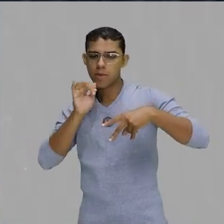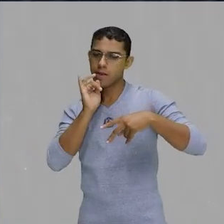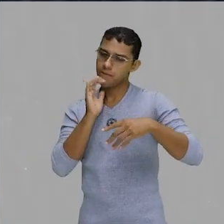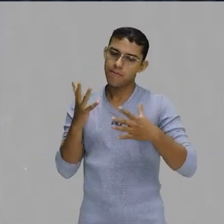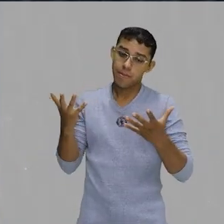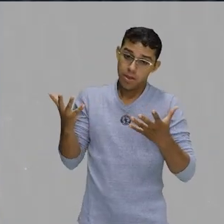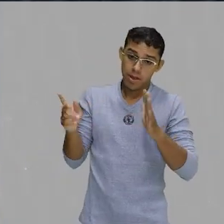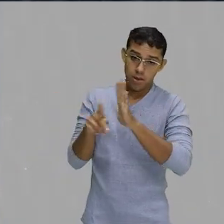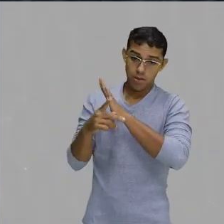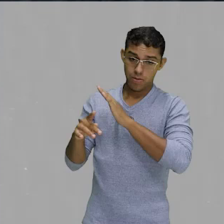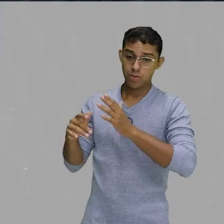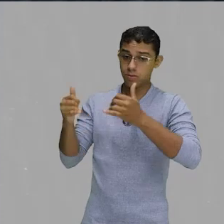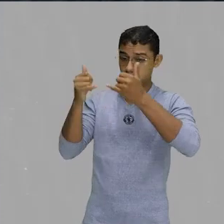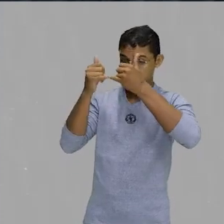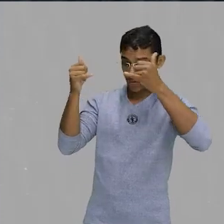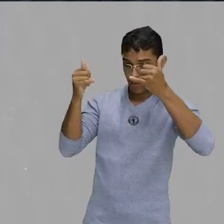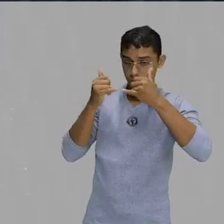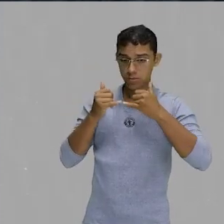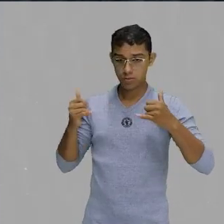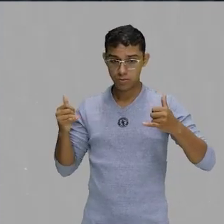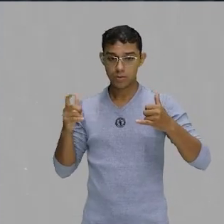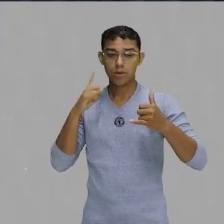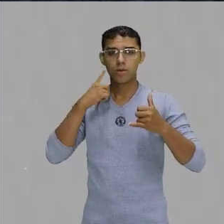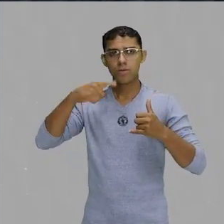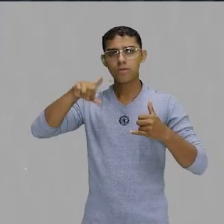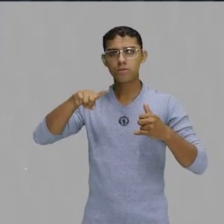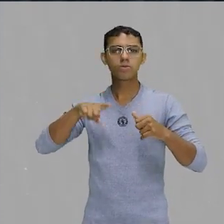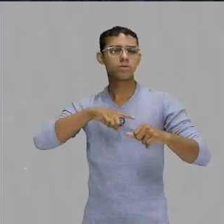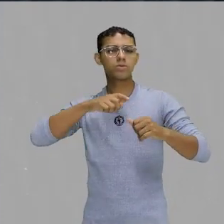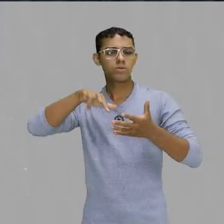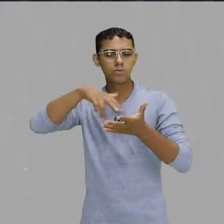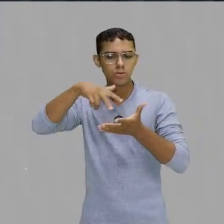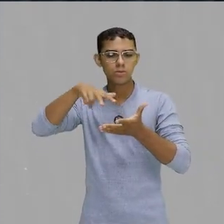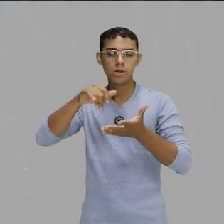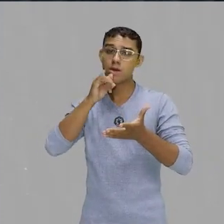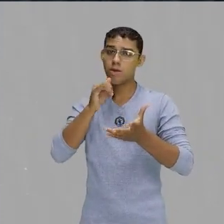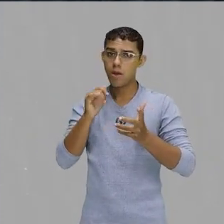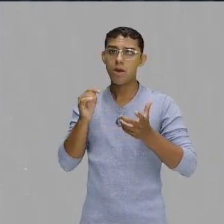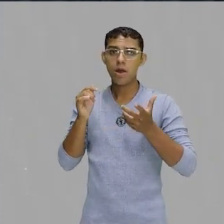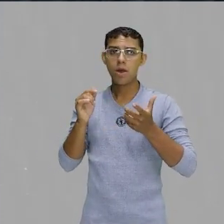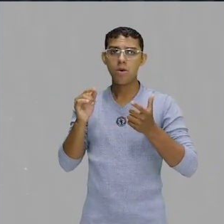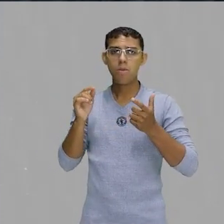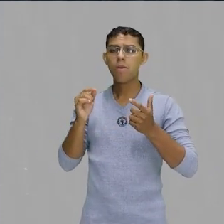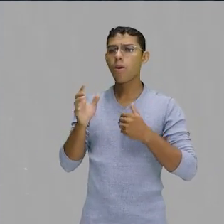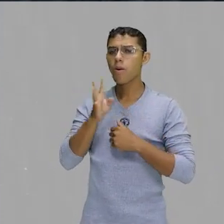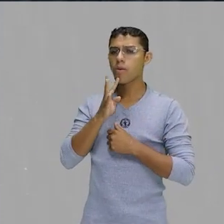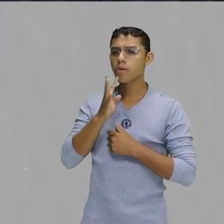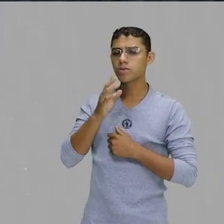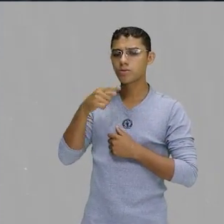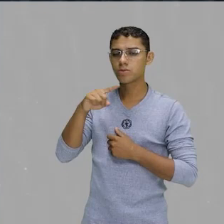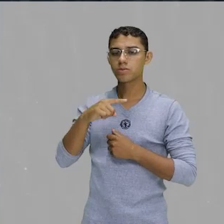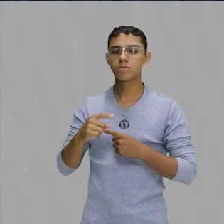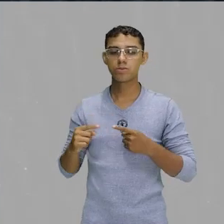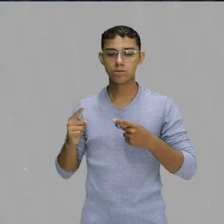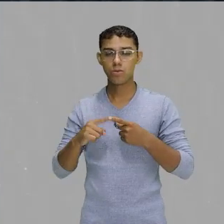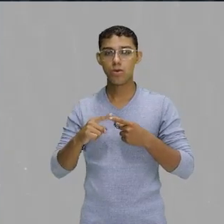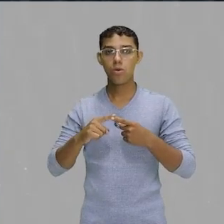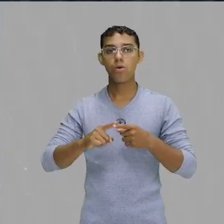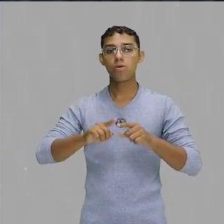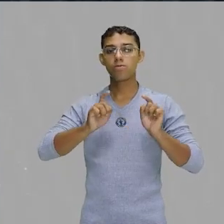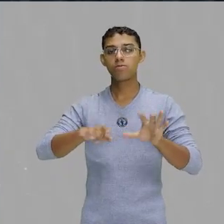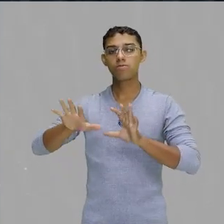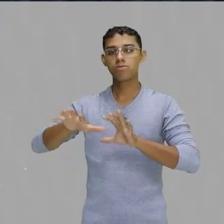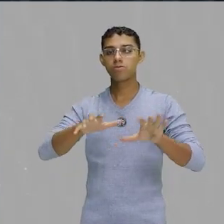acima. E vocês têm esse hábito de fazer isso muito aqui, em um ritmo muito conhecido de vocês. O funk.